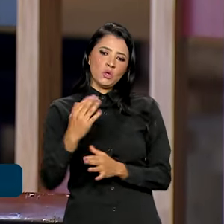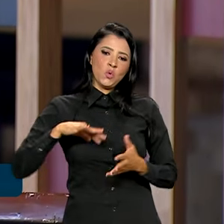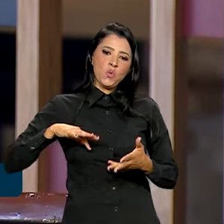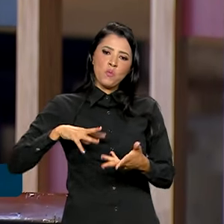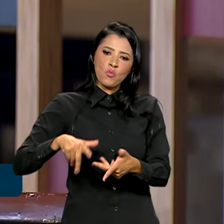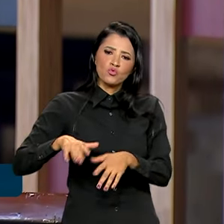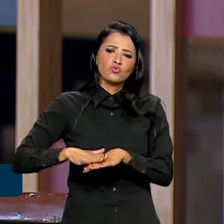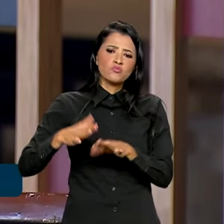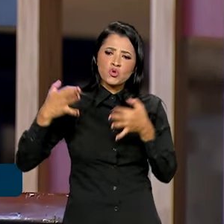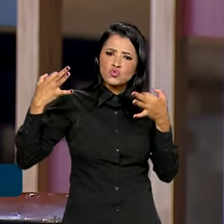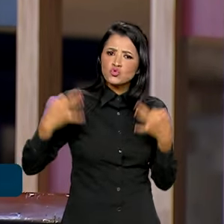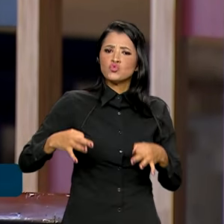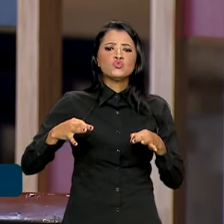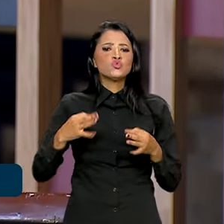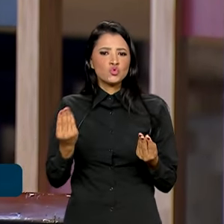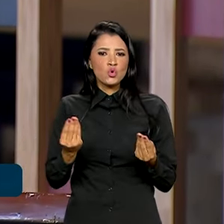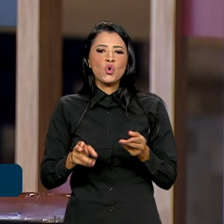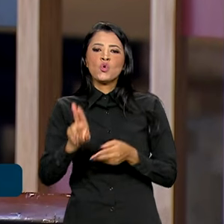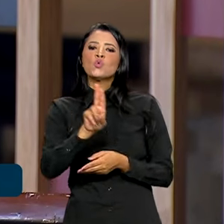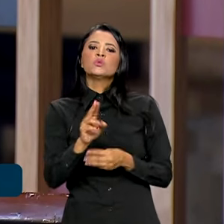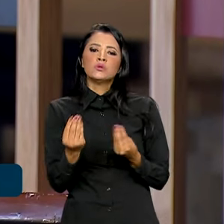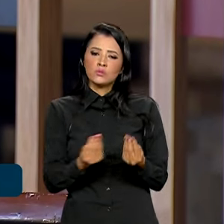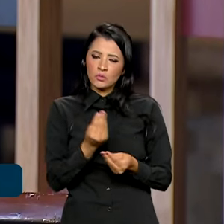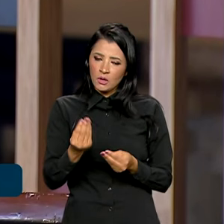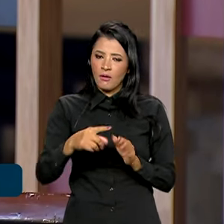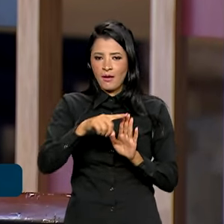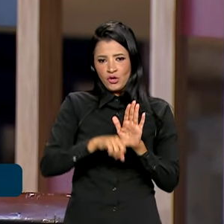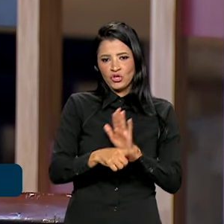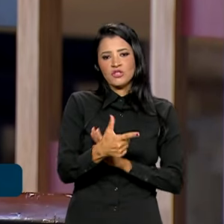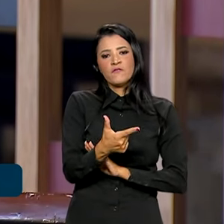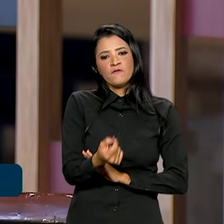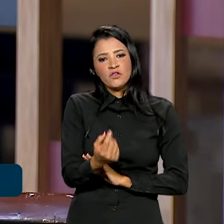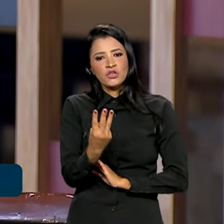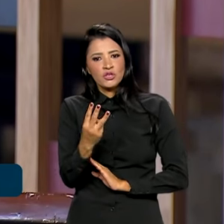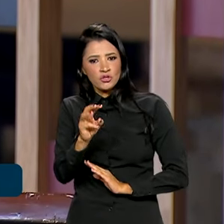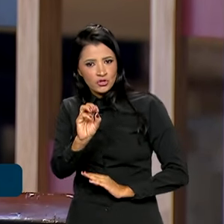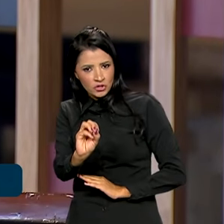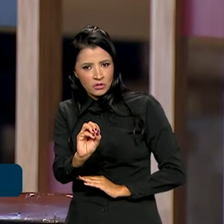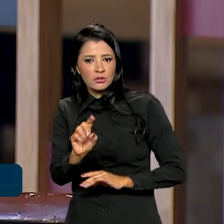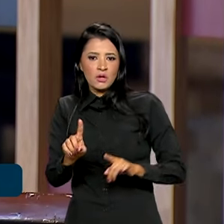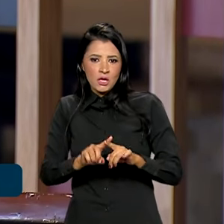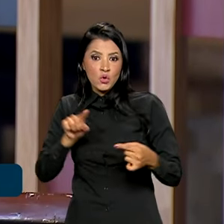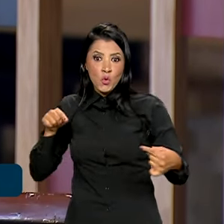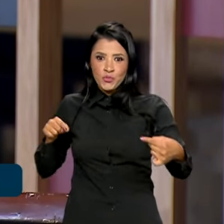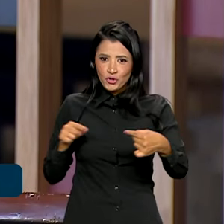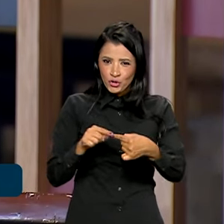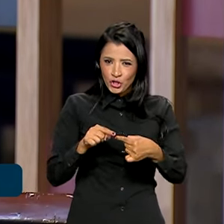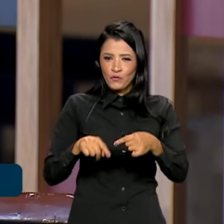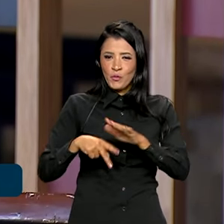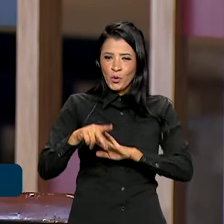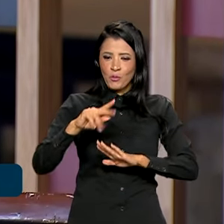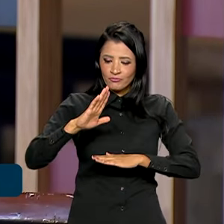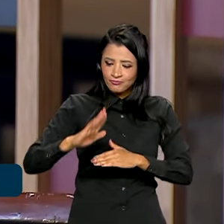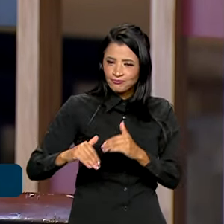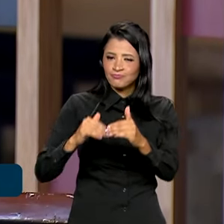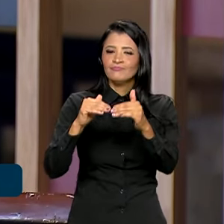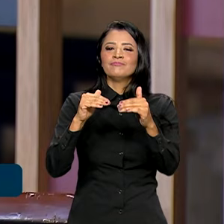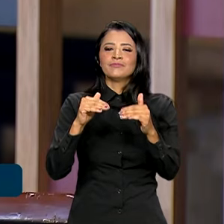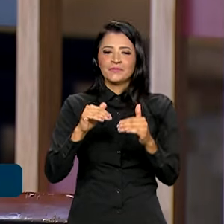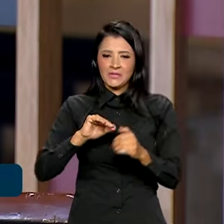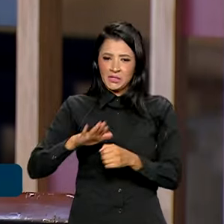justo por meio da implementação da Agenda 2030 e dos objetivos do desenvolvimento